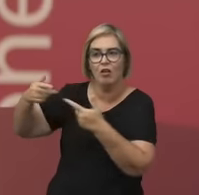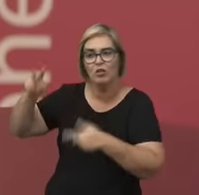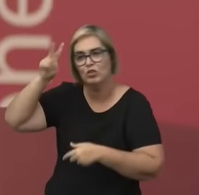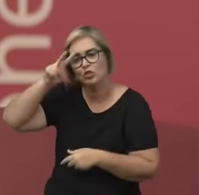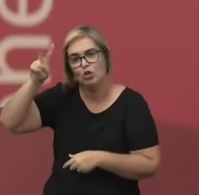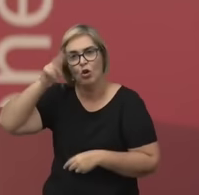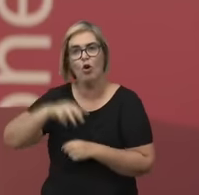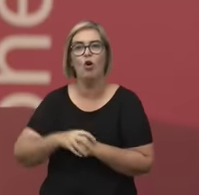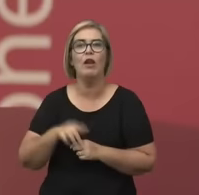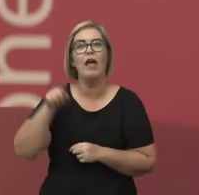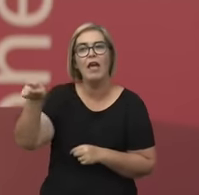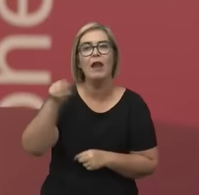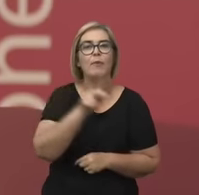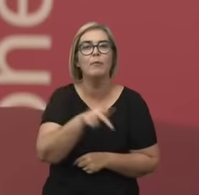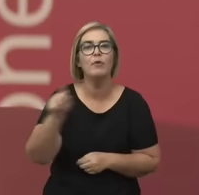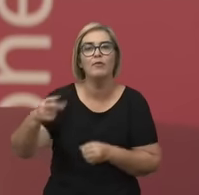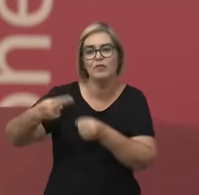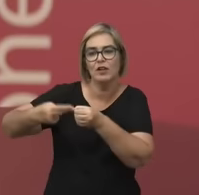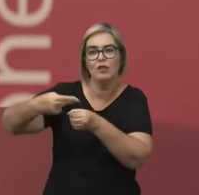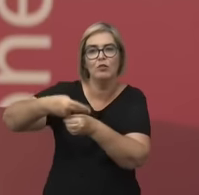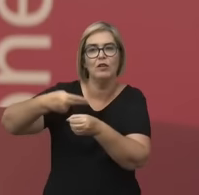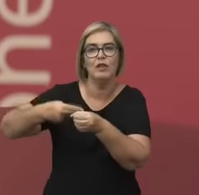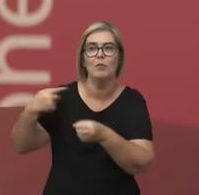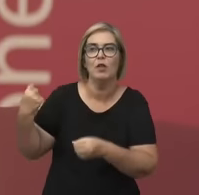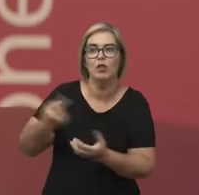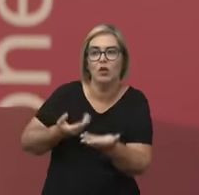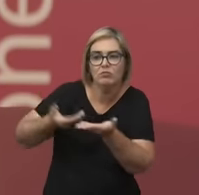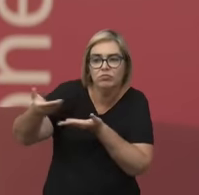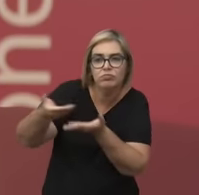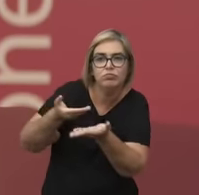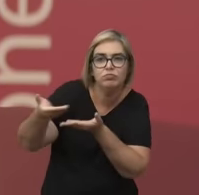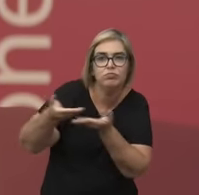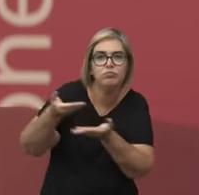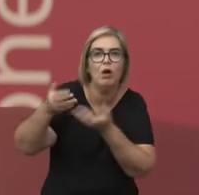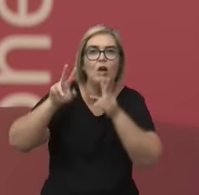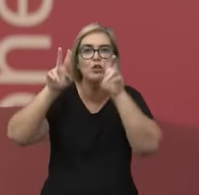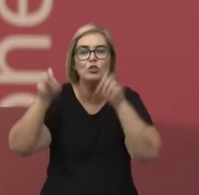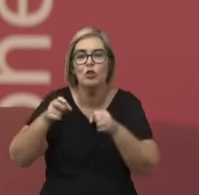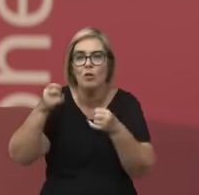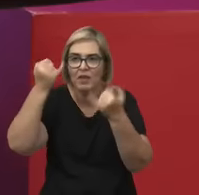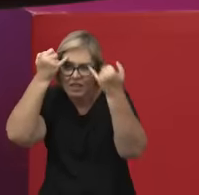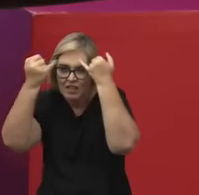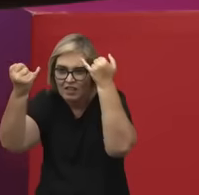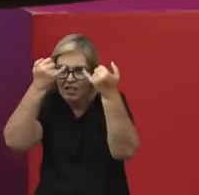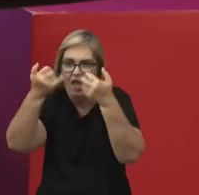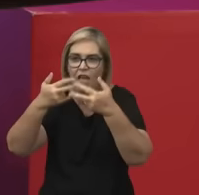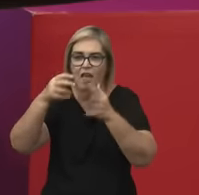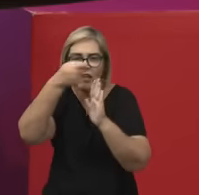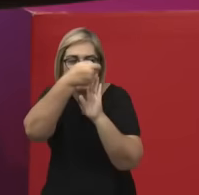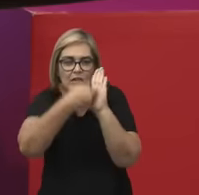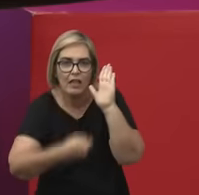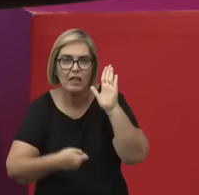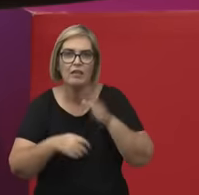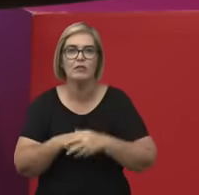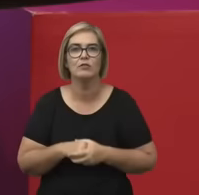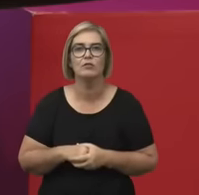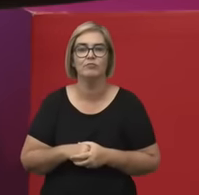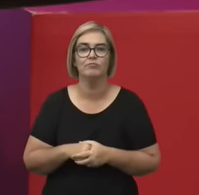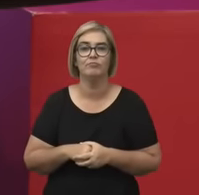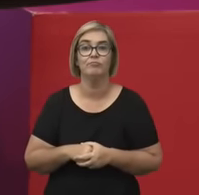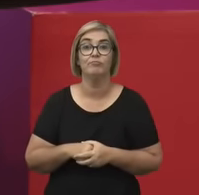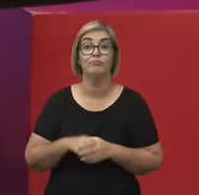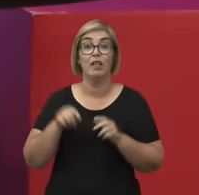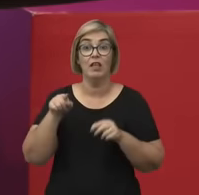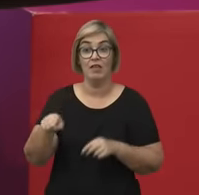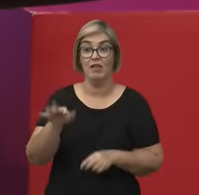muitas ideias sobre os textos que a gente descobre. E a Francisca, senhorinha da Mota Diniz,